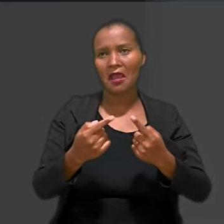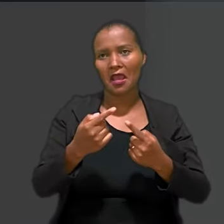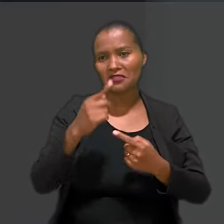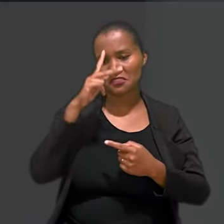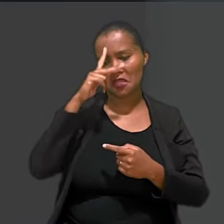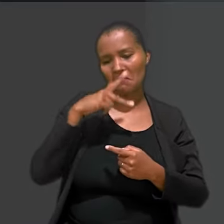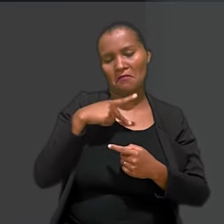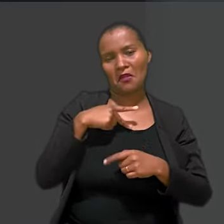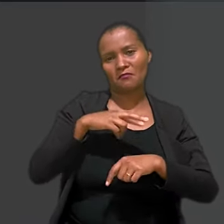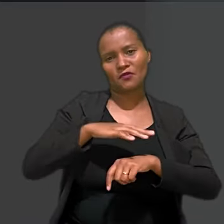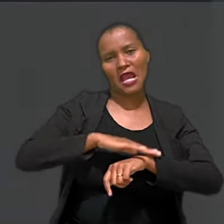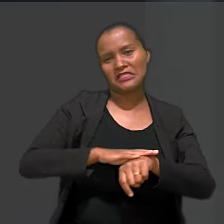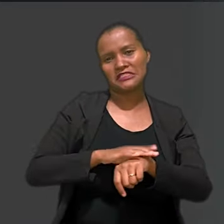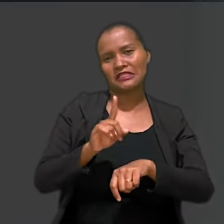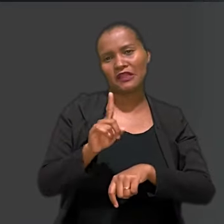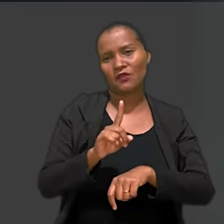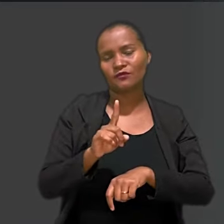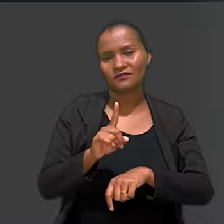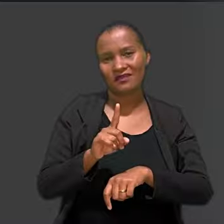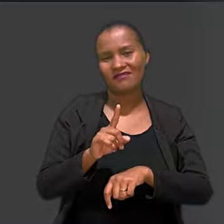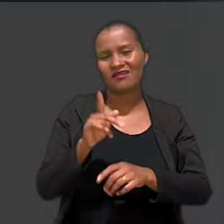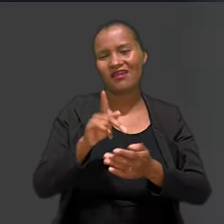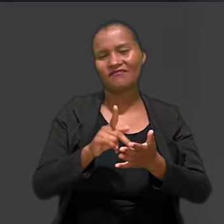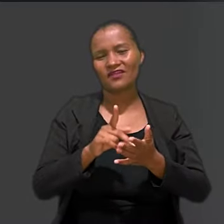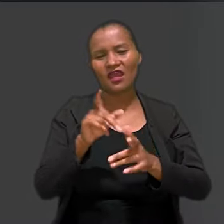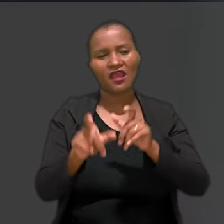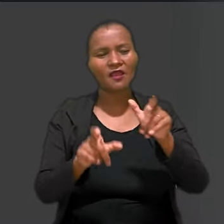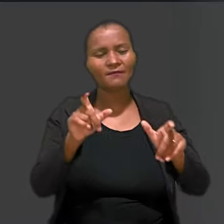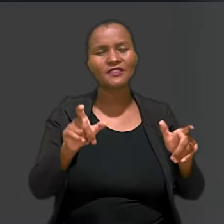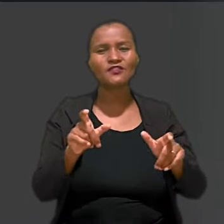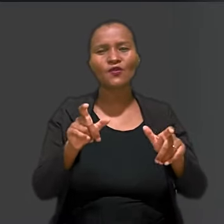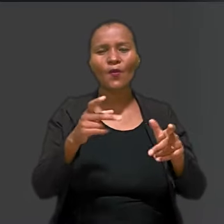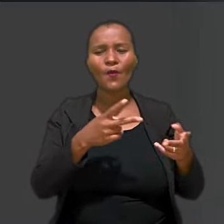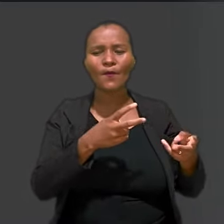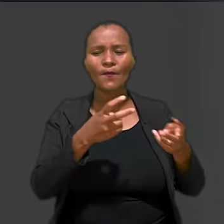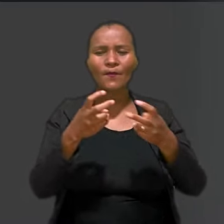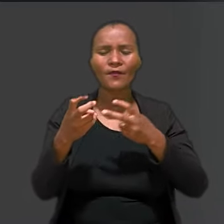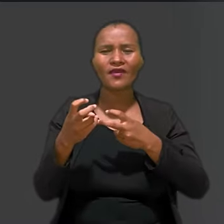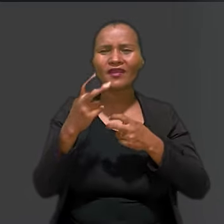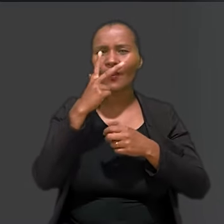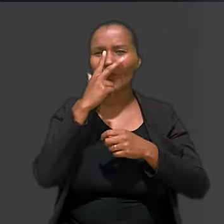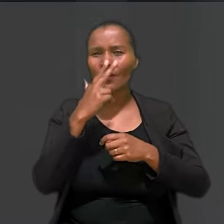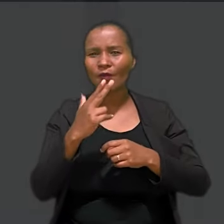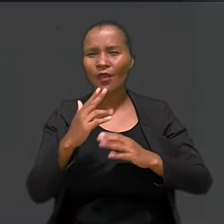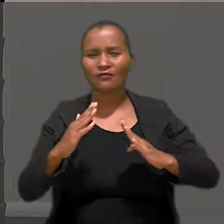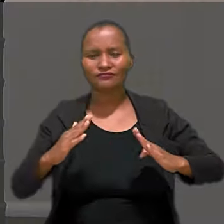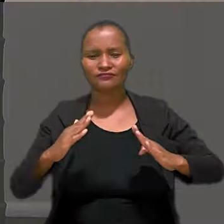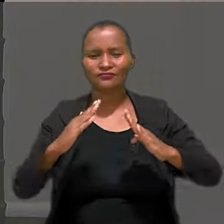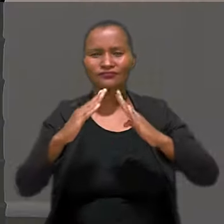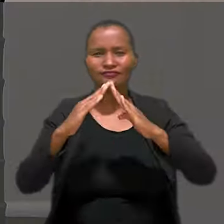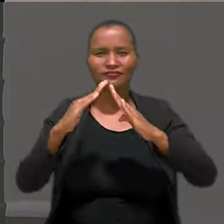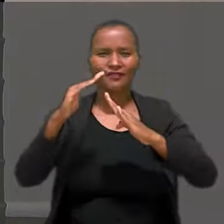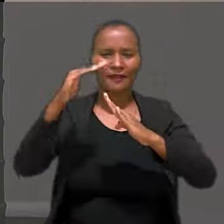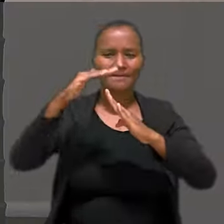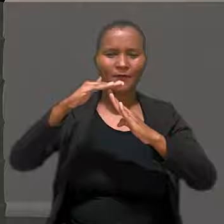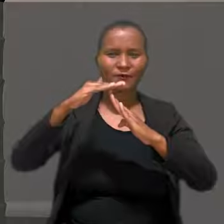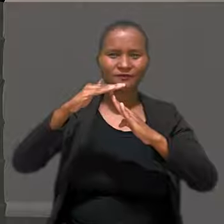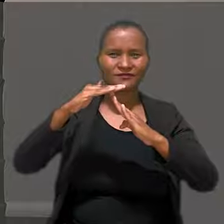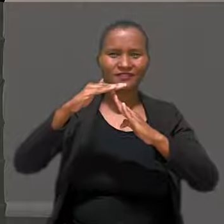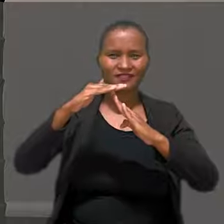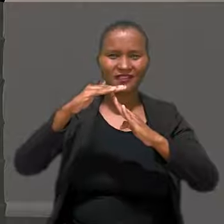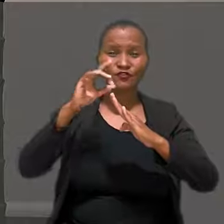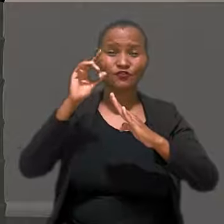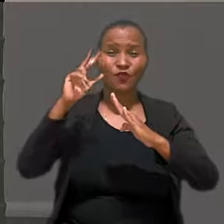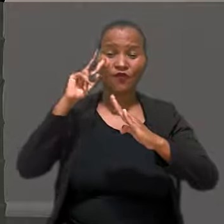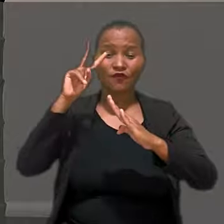ninguém se reconhece racista. A verdade é que as pessoas ainda enxergam o que eu chamo de ponta do iceberg, a parte do iceberg